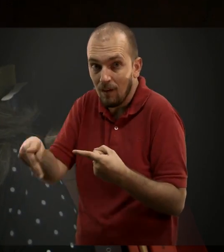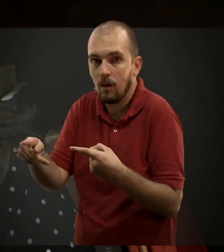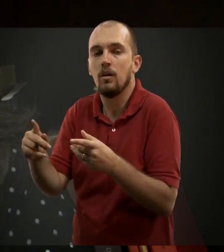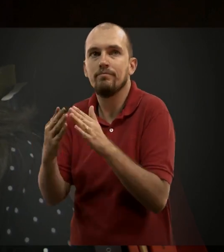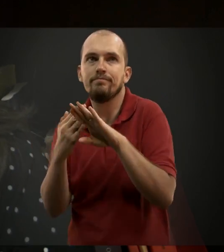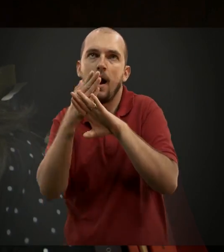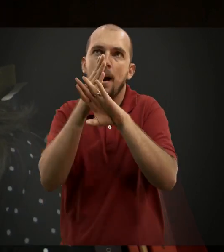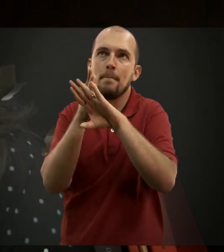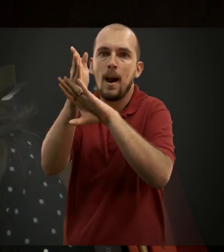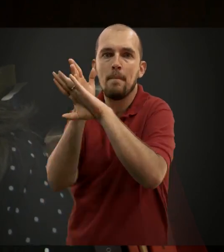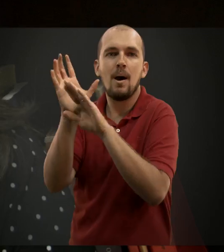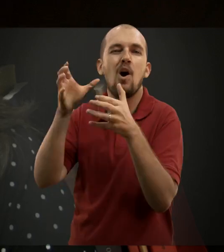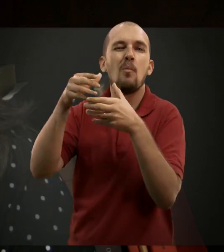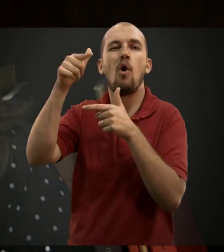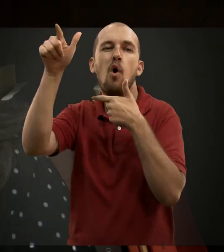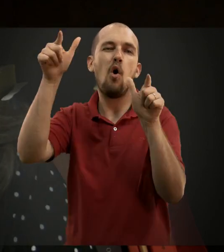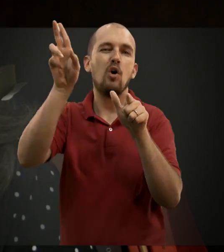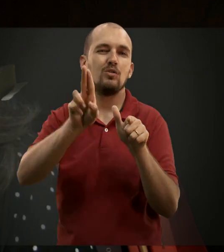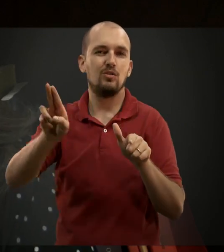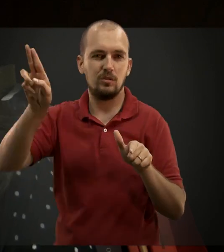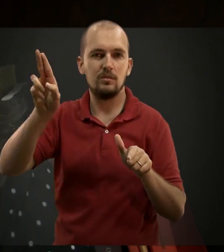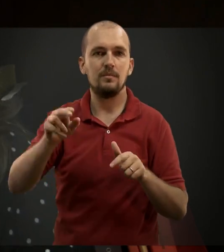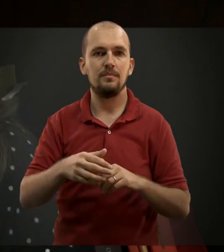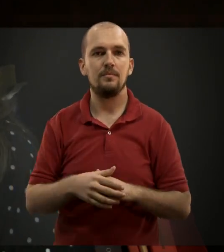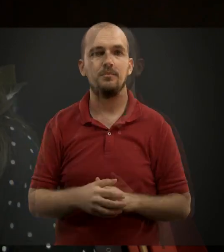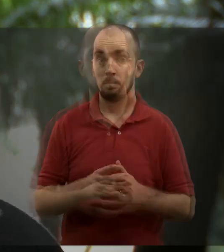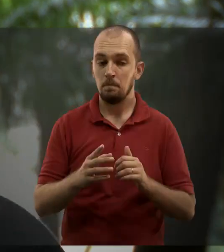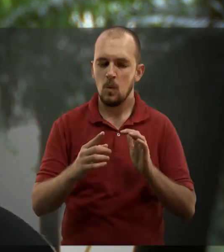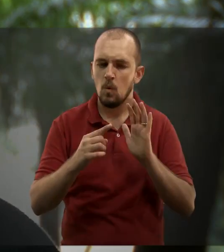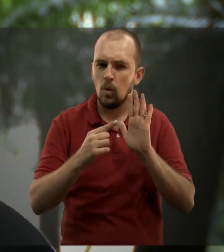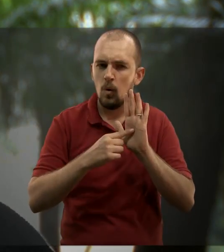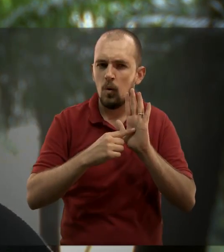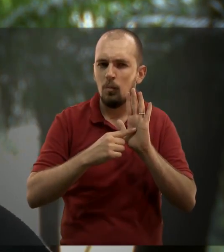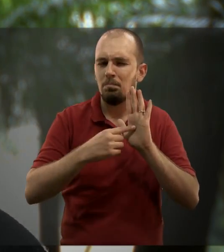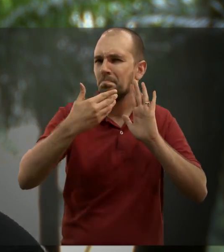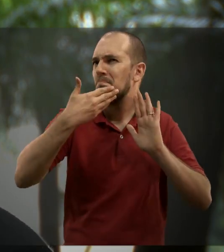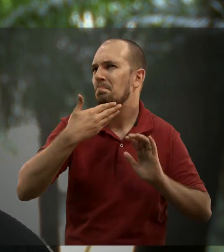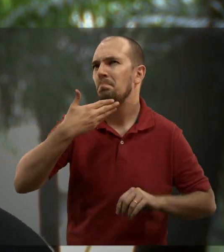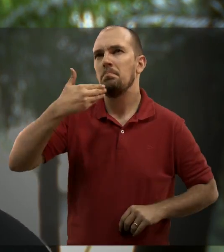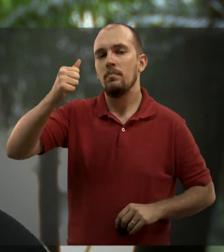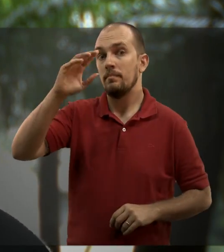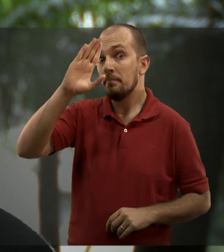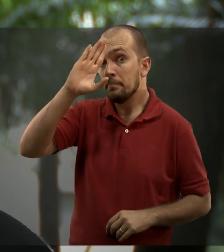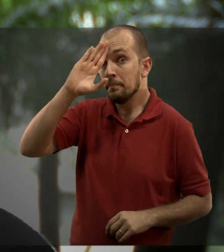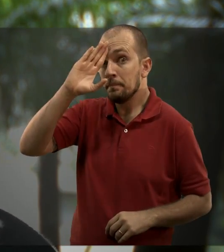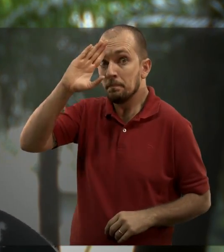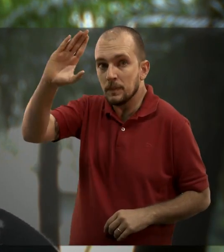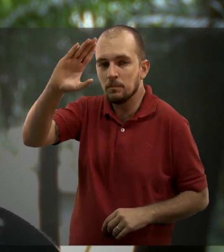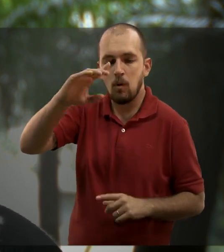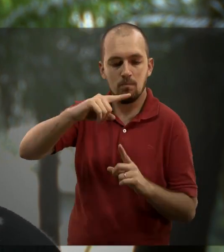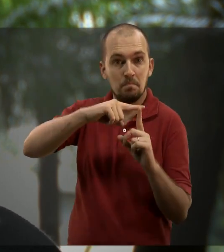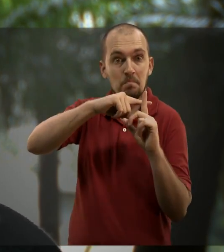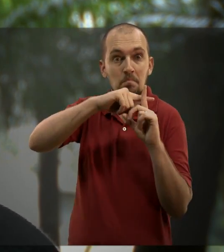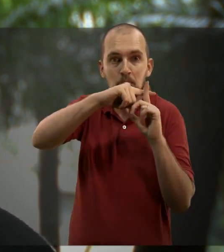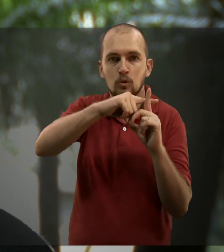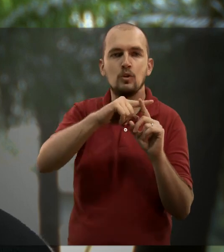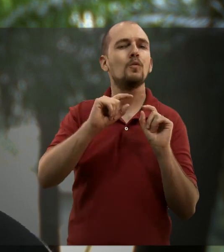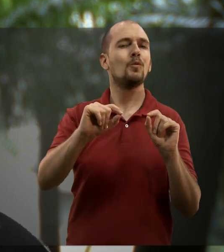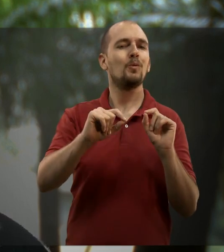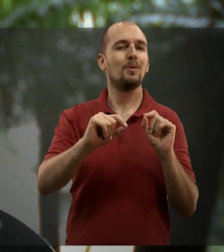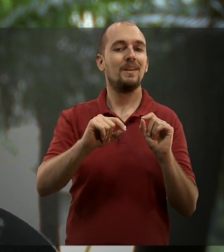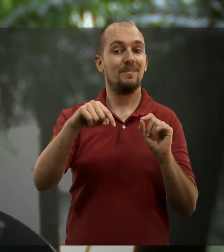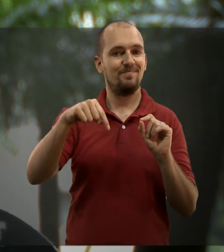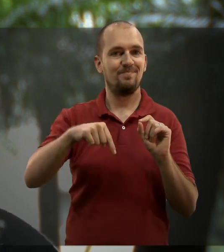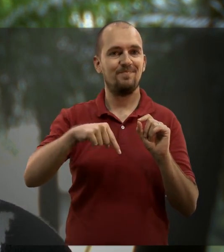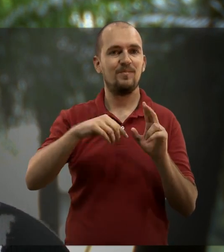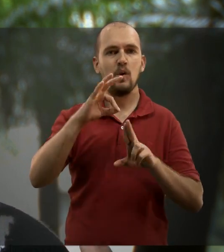com outros grupos de pesquisa de outras instituições. O ponto mais positivo de se fazer biblioteconomia aqui na UFSCar é de